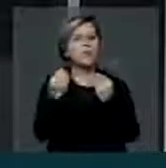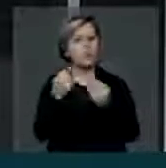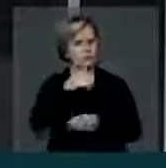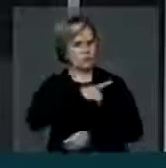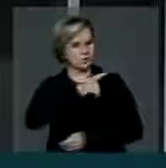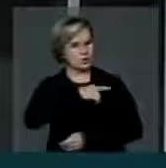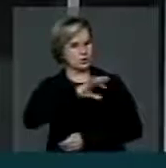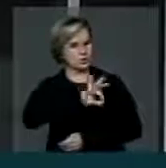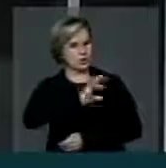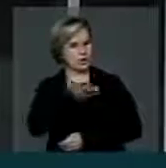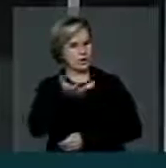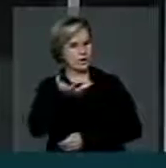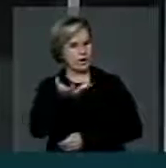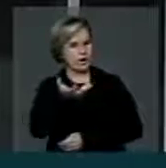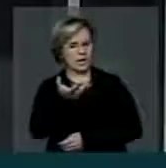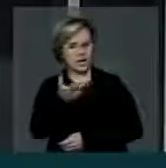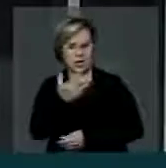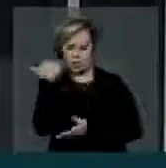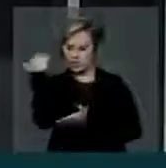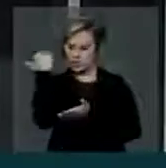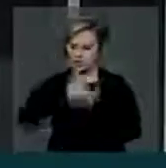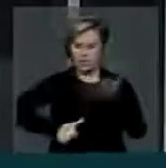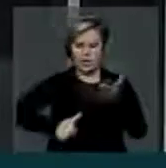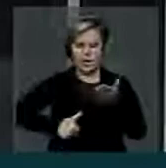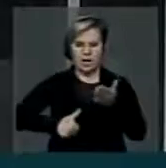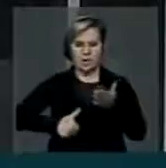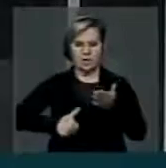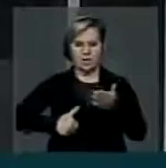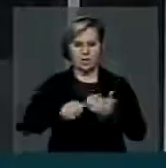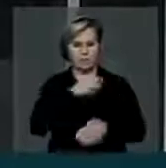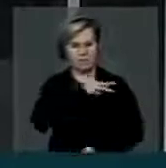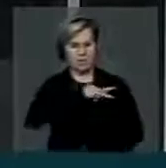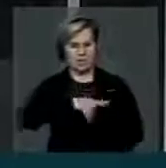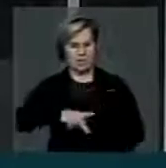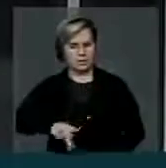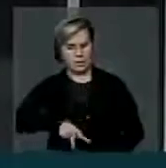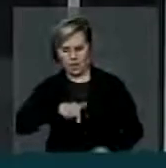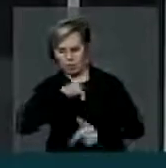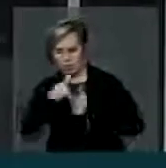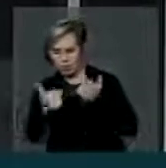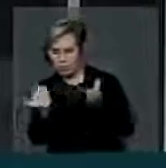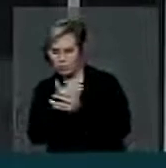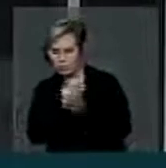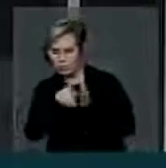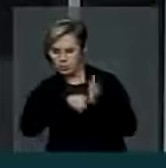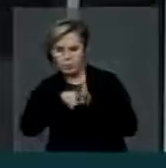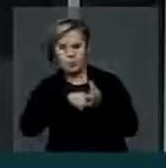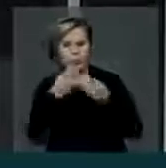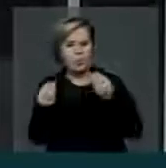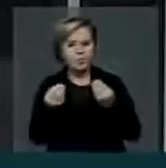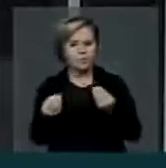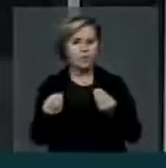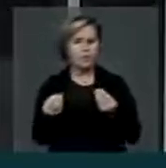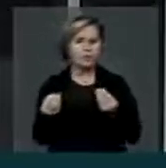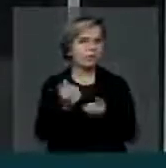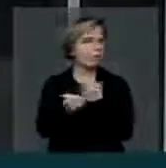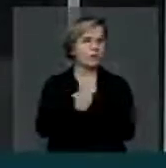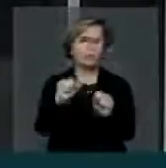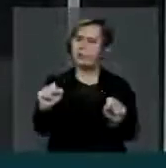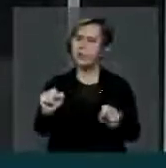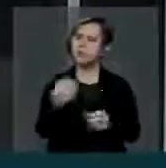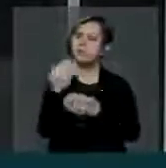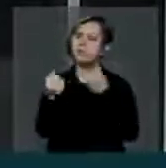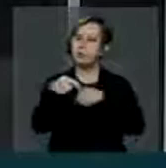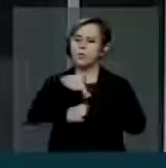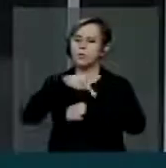delegados de polícia querem tirar o Ministério Público do processo de investigação? Como é que o